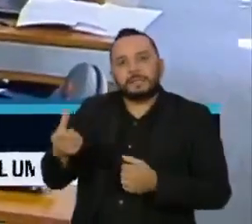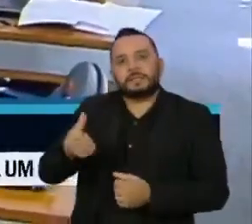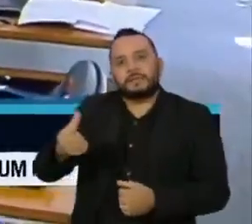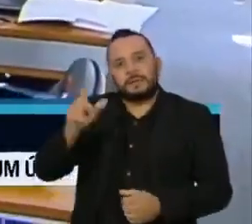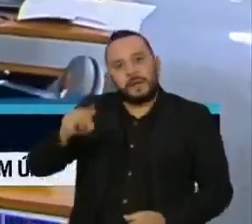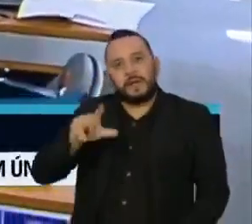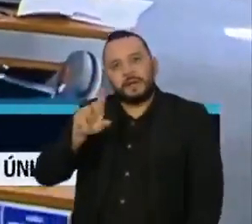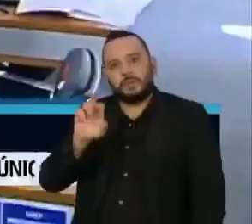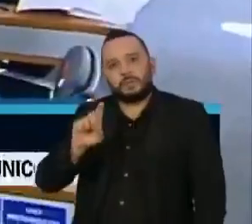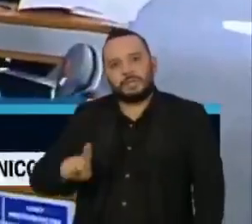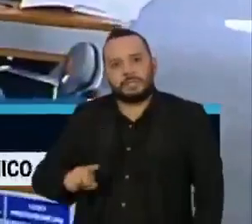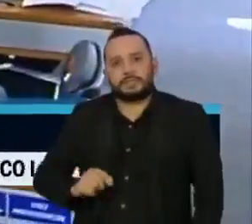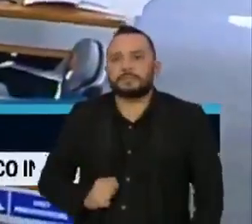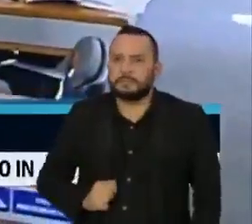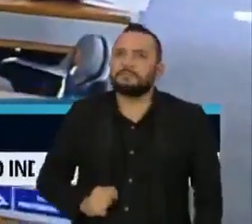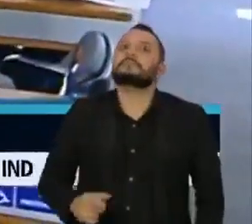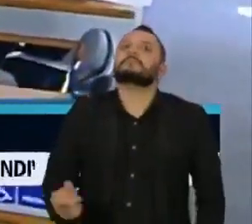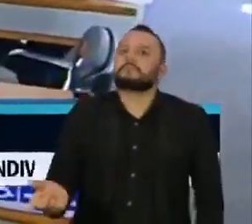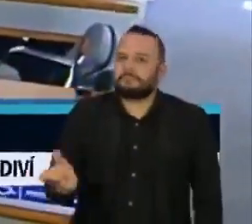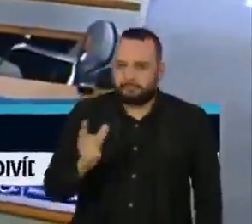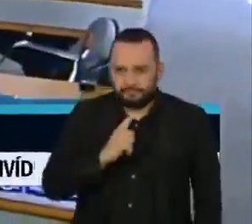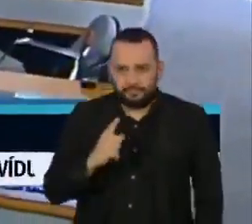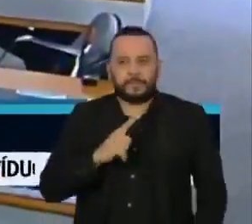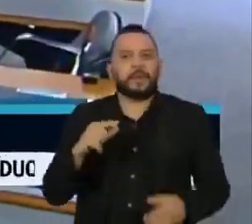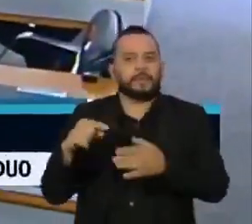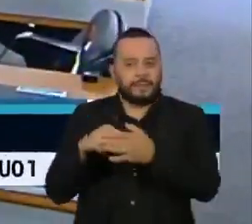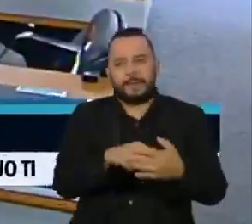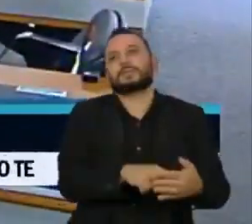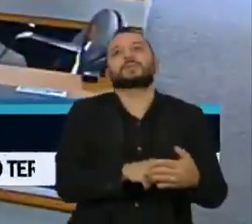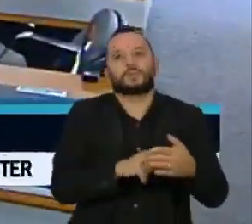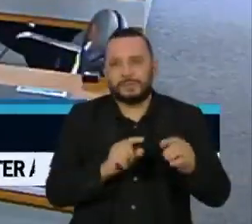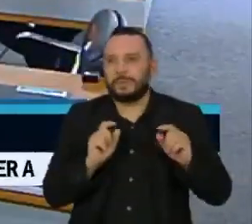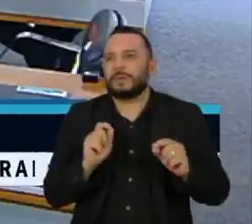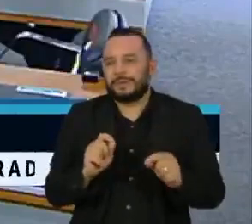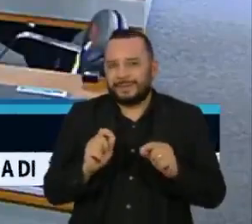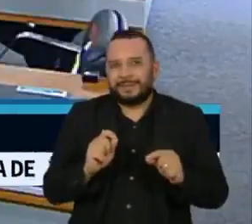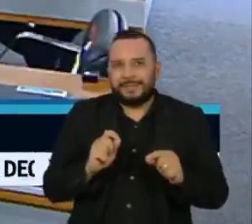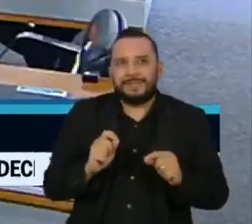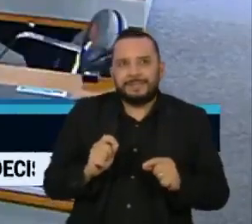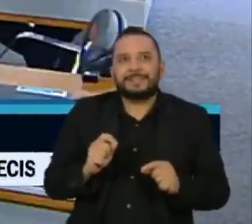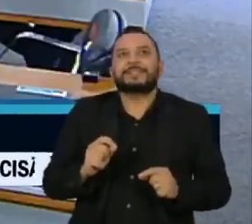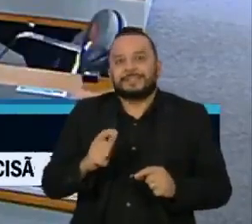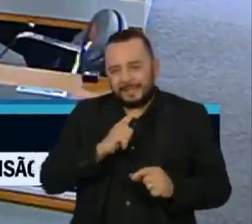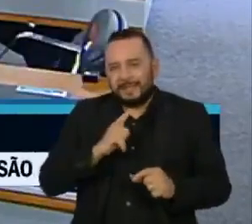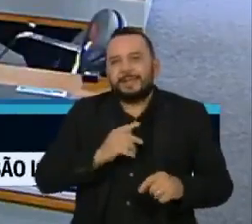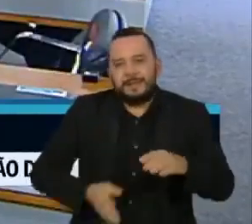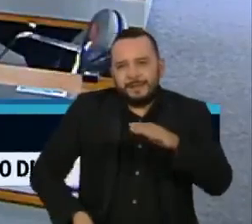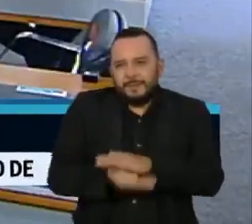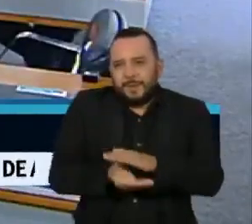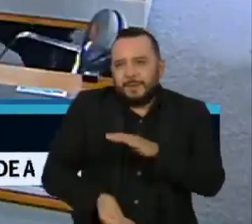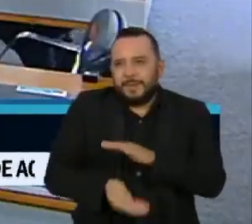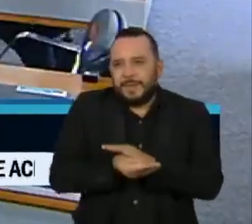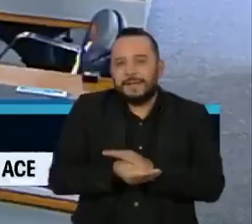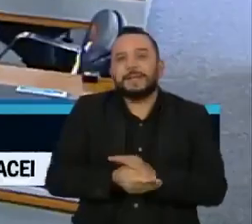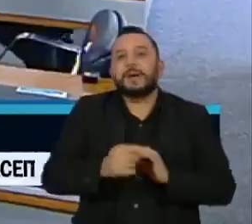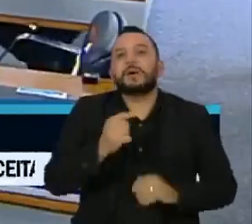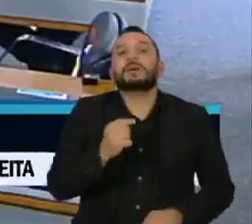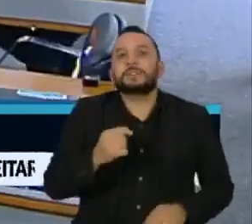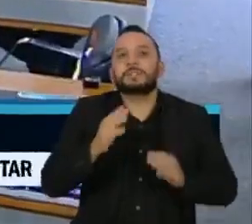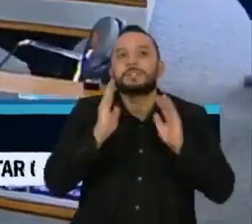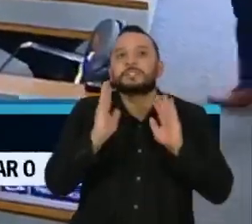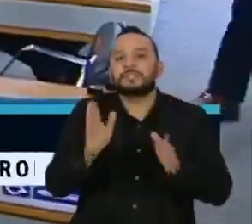estamos diante de uma denúncia nacional da tentativa de se ter uma propina de aproximadamente